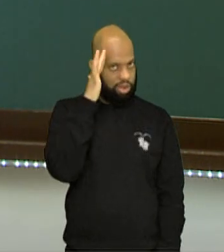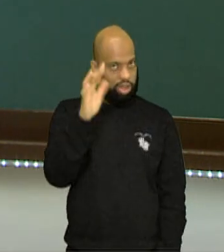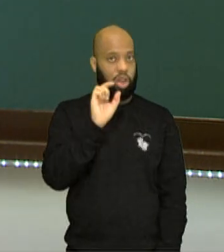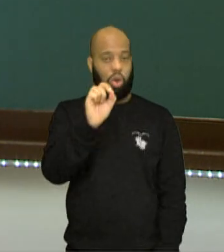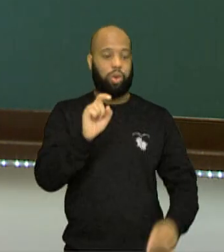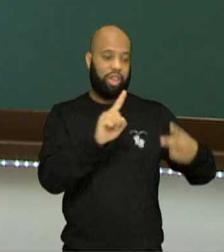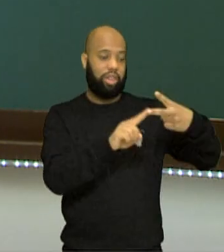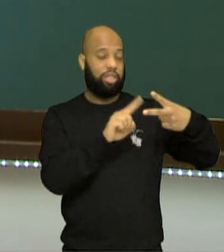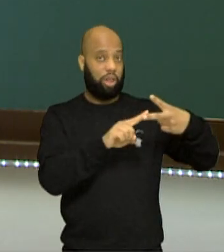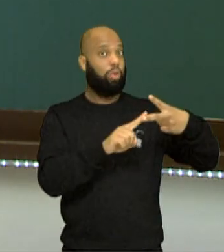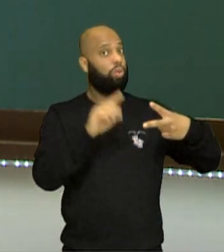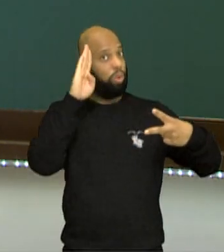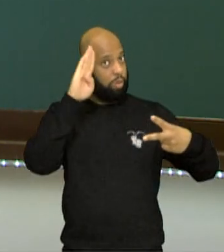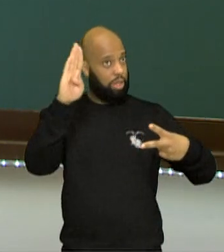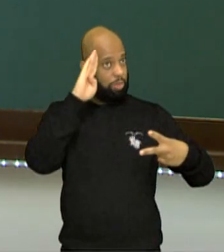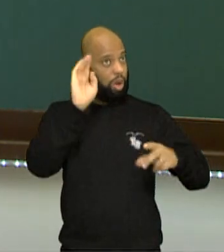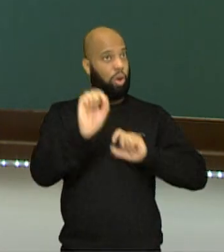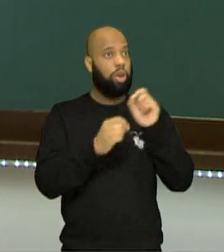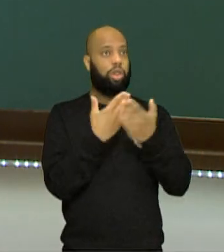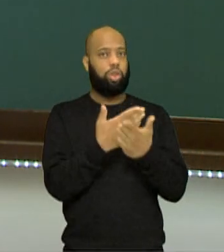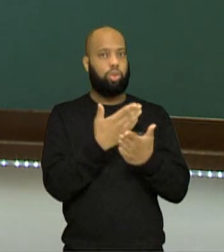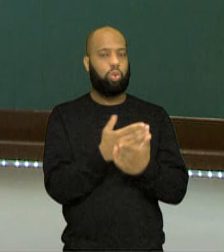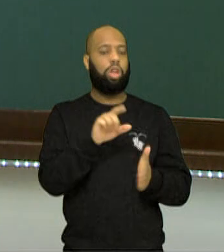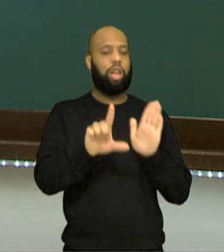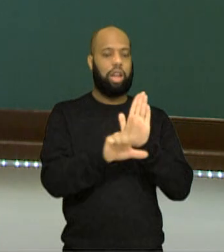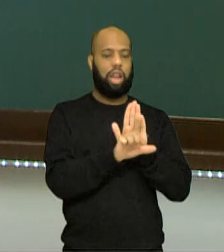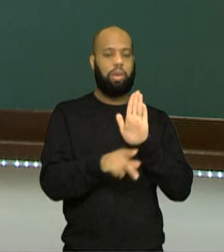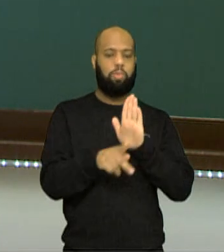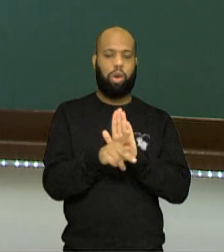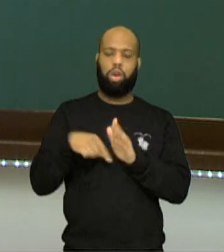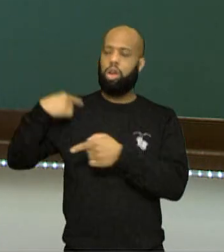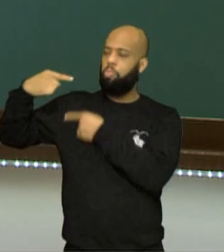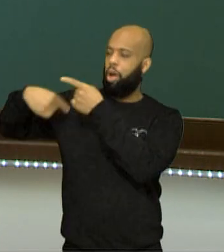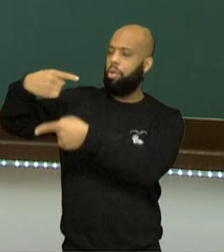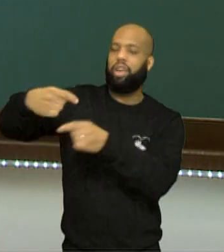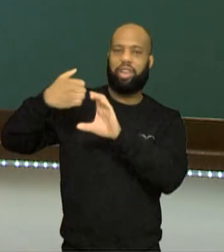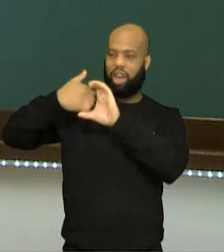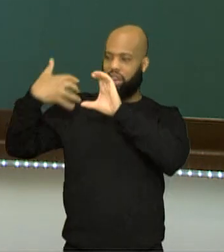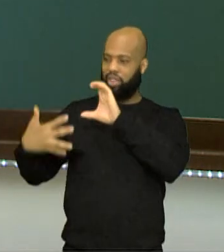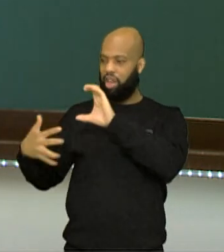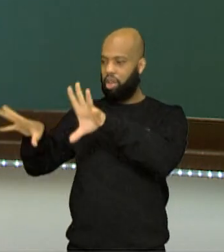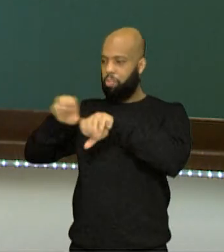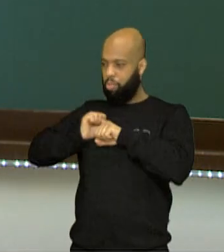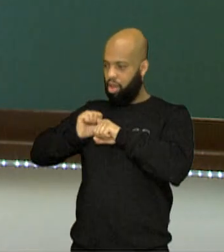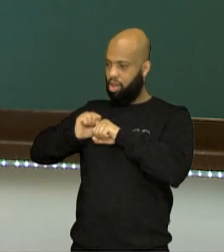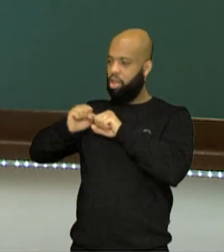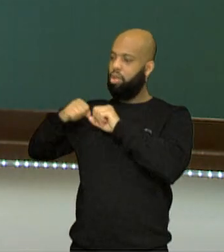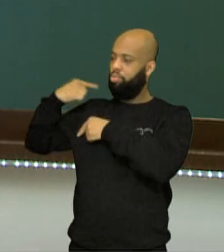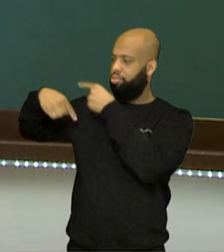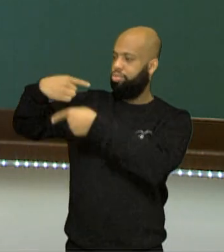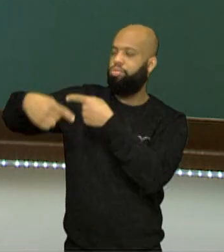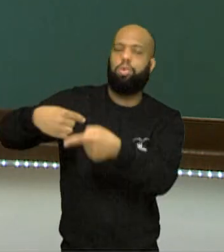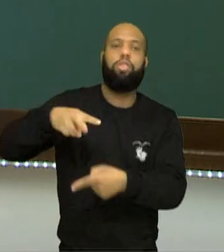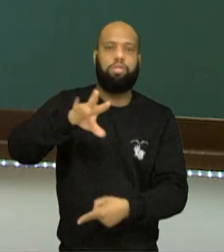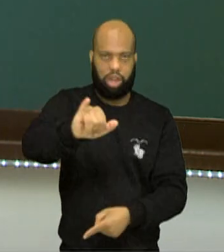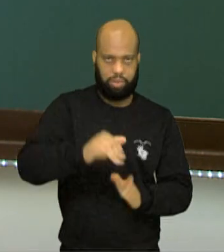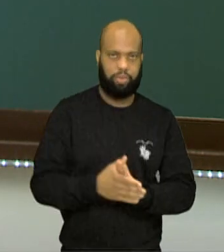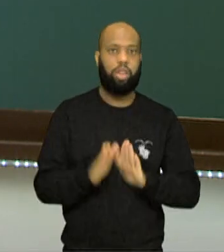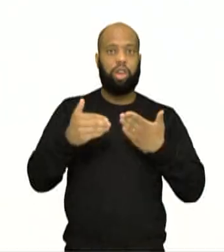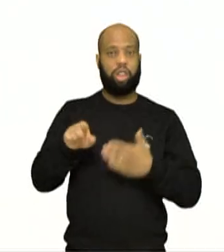ponto principal da sua obra é a lei de transmissão dos caracteres adquiridos. O que isso significa?